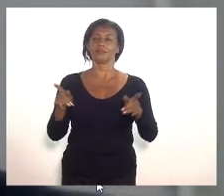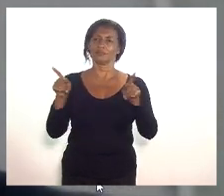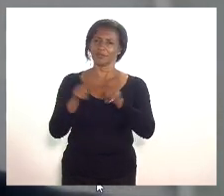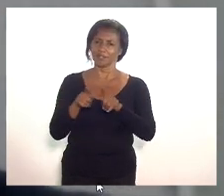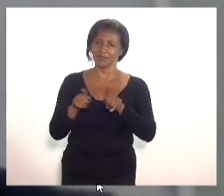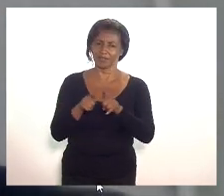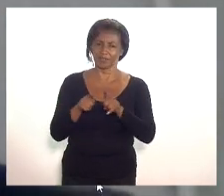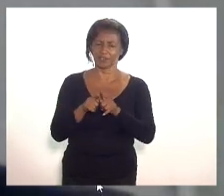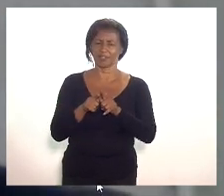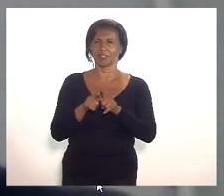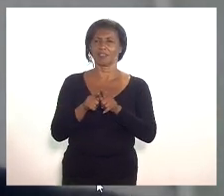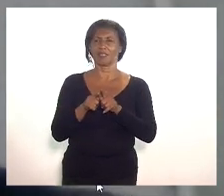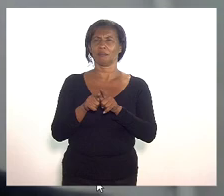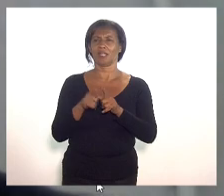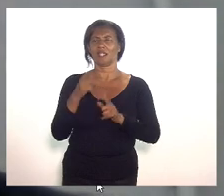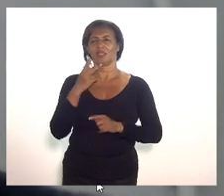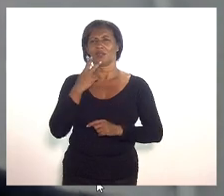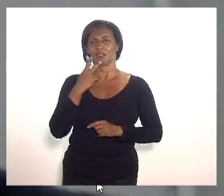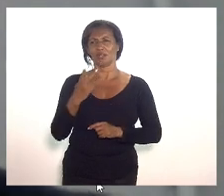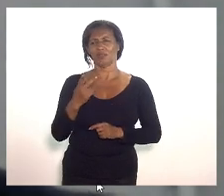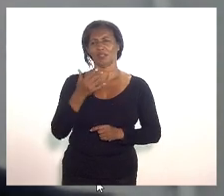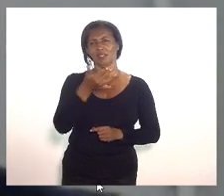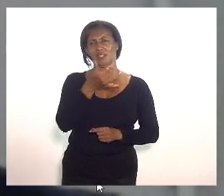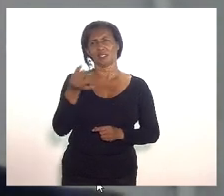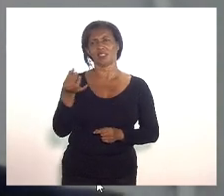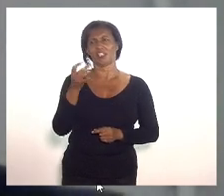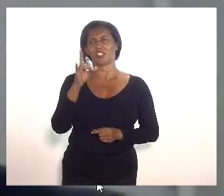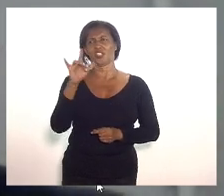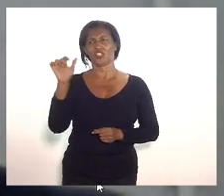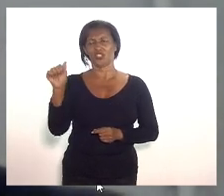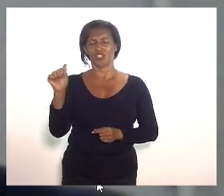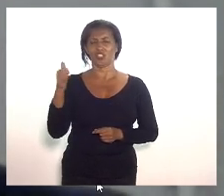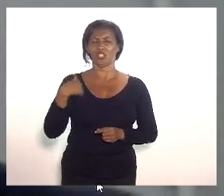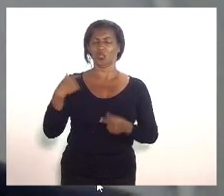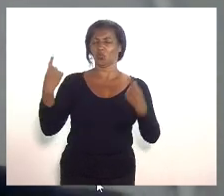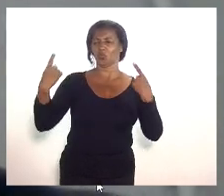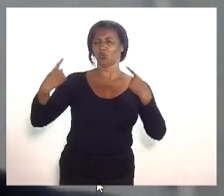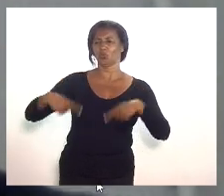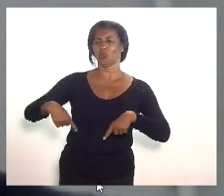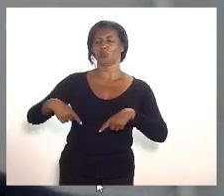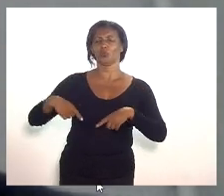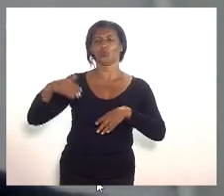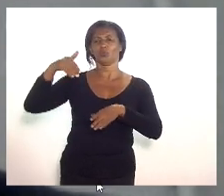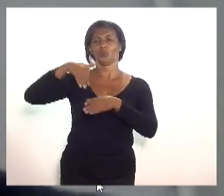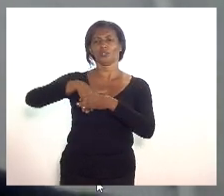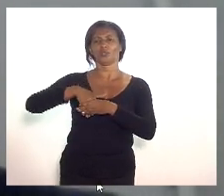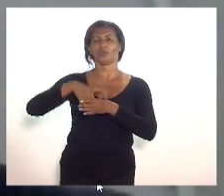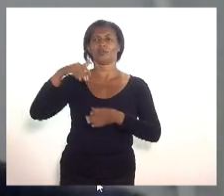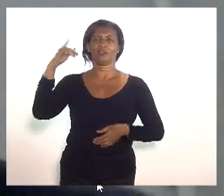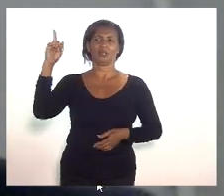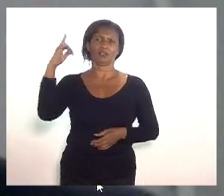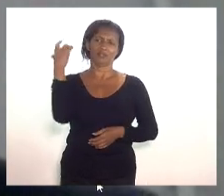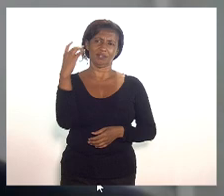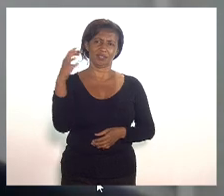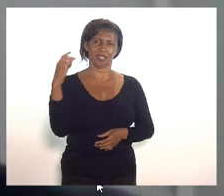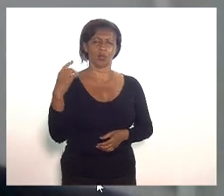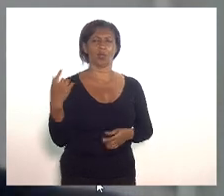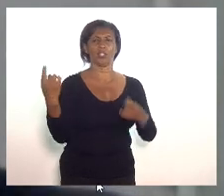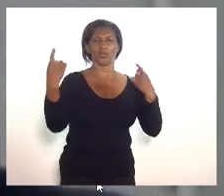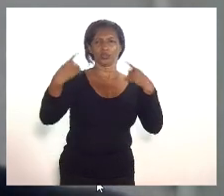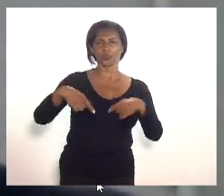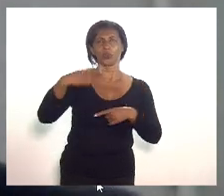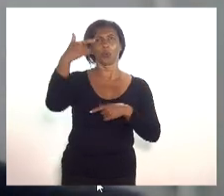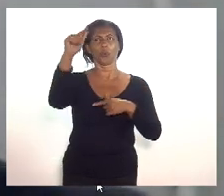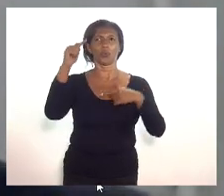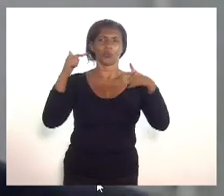esperei 100 dias eu aqui disputei eleição com o Flávio lá em Niterói já disputei outras eleições